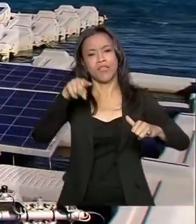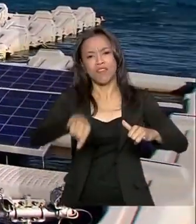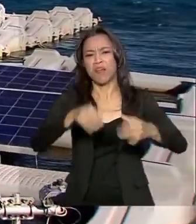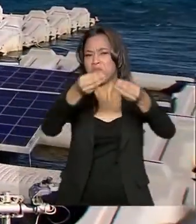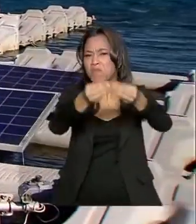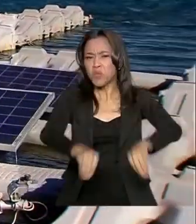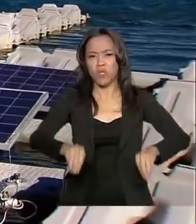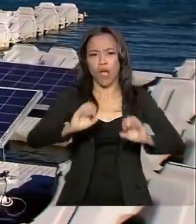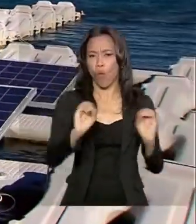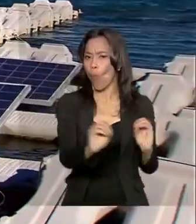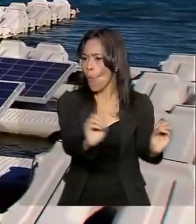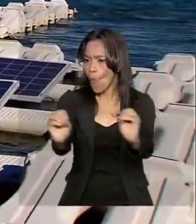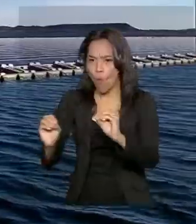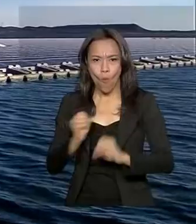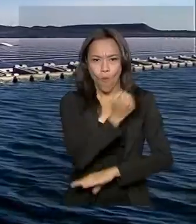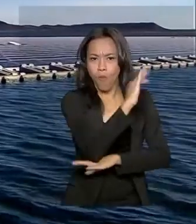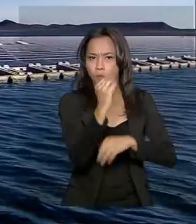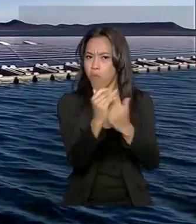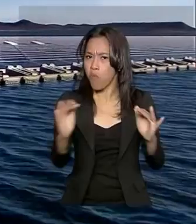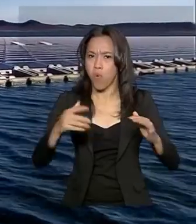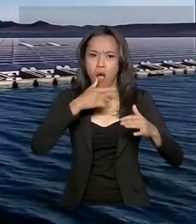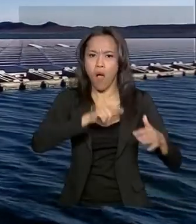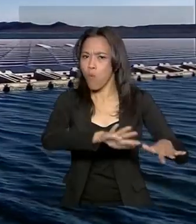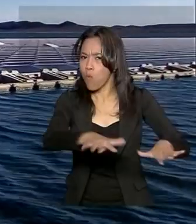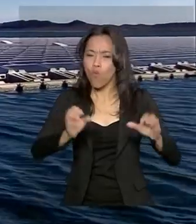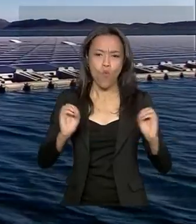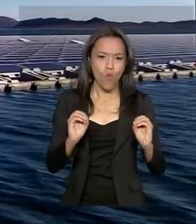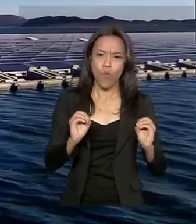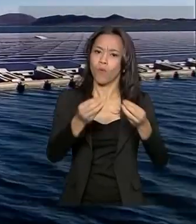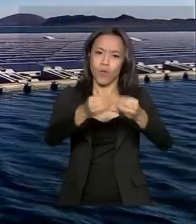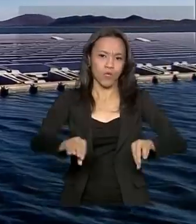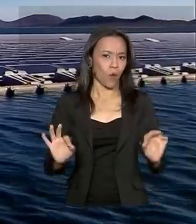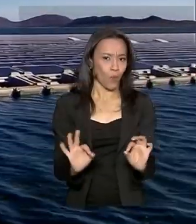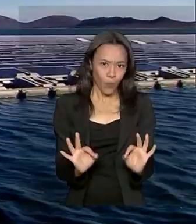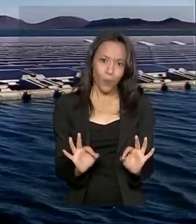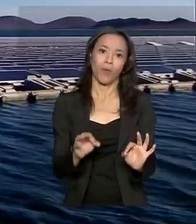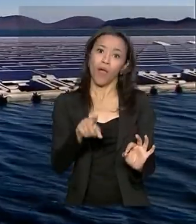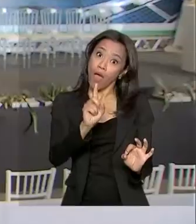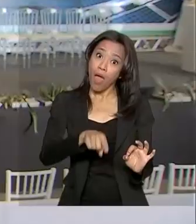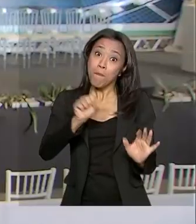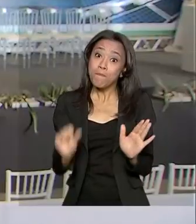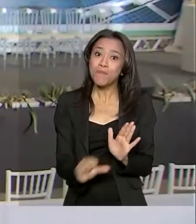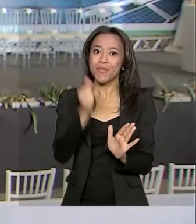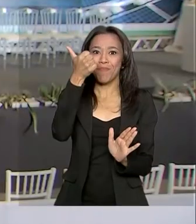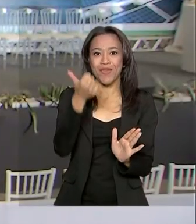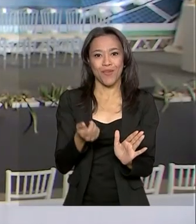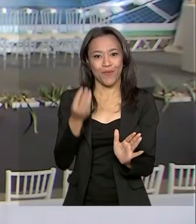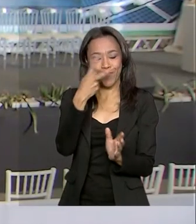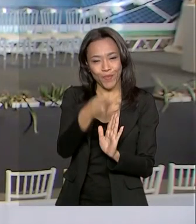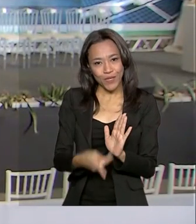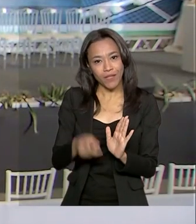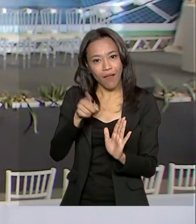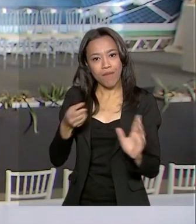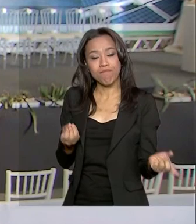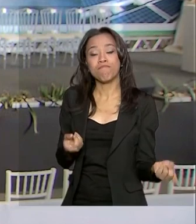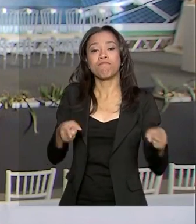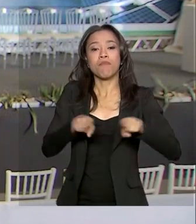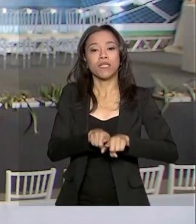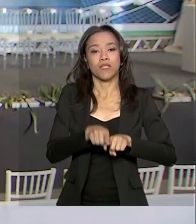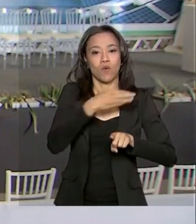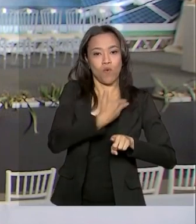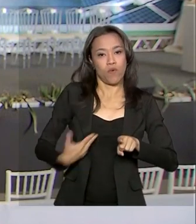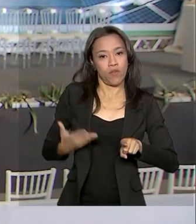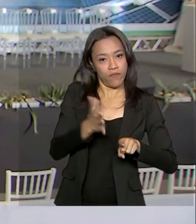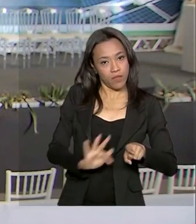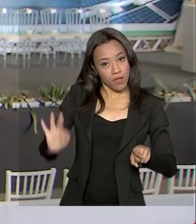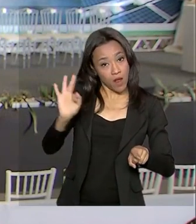ambiental e otimizar os custos. Esse projeto piloto é resultado de uma parceria com o governo federal e